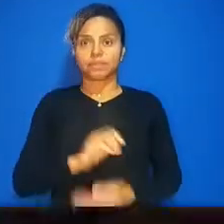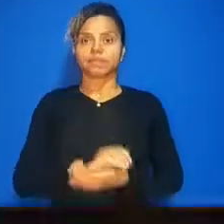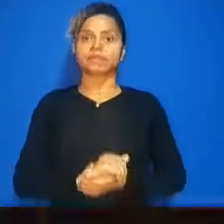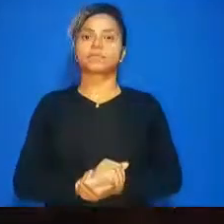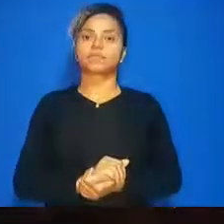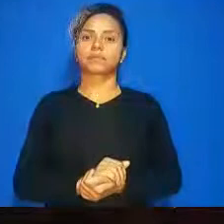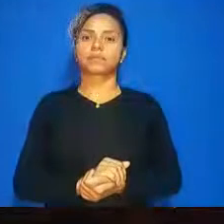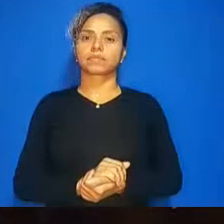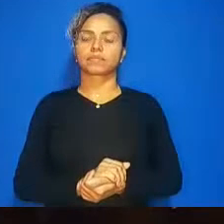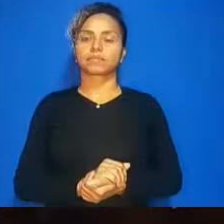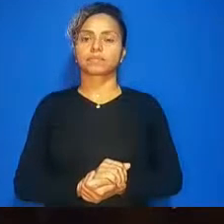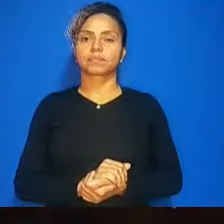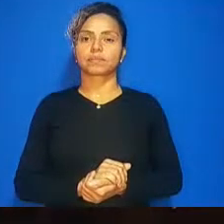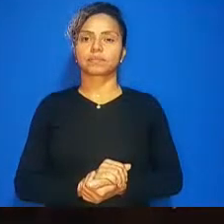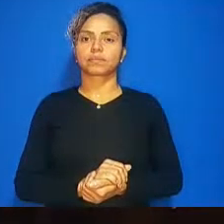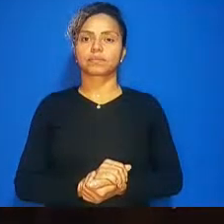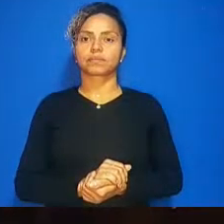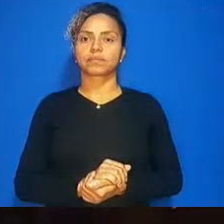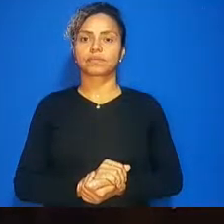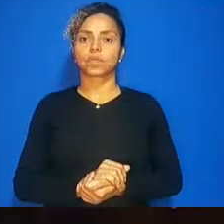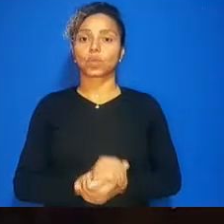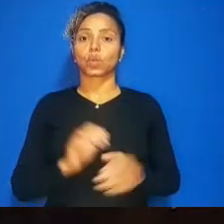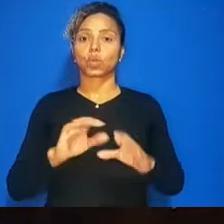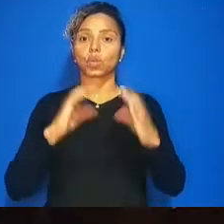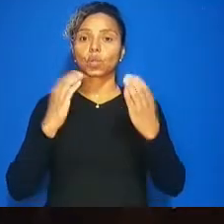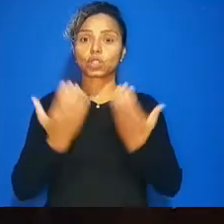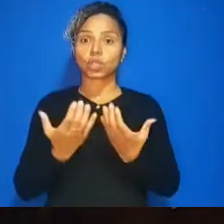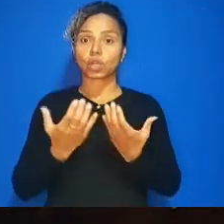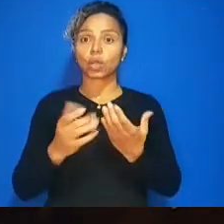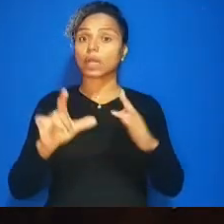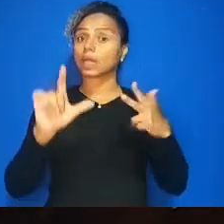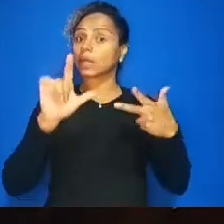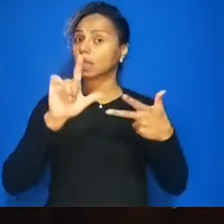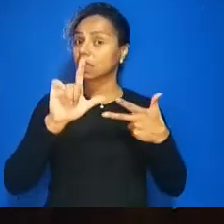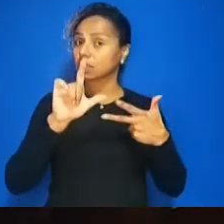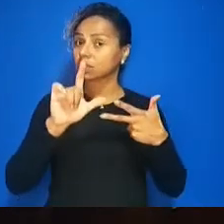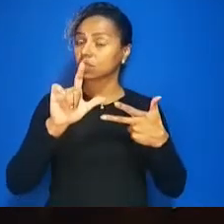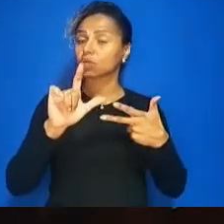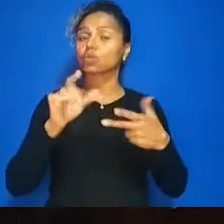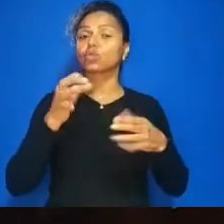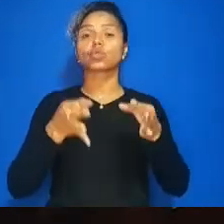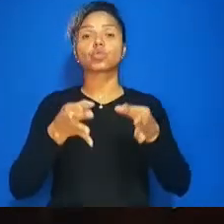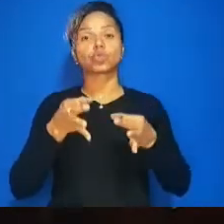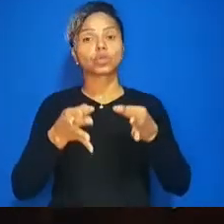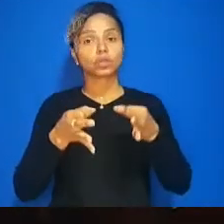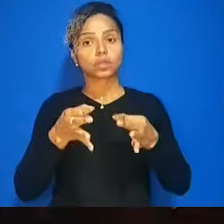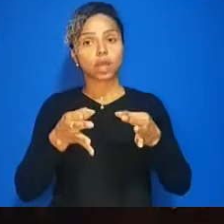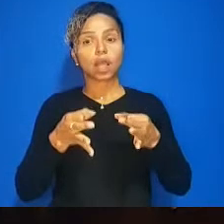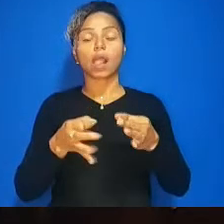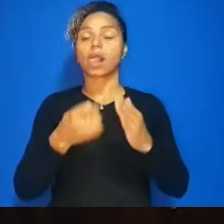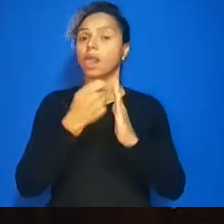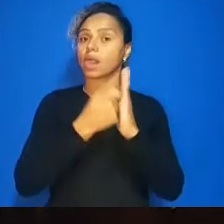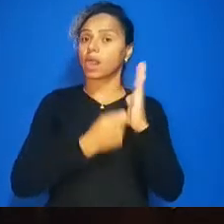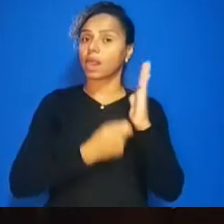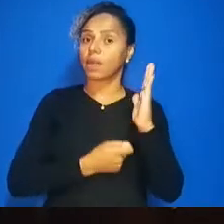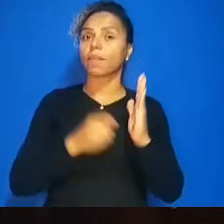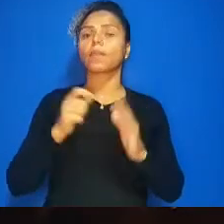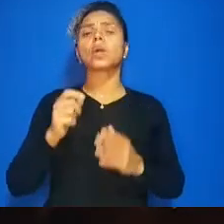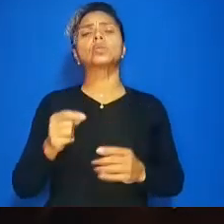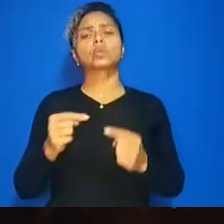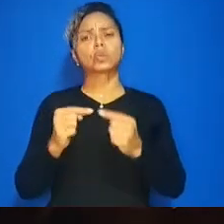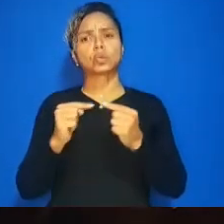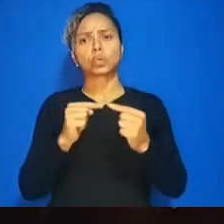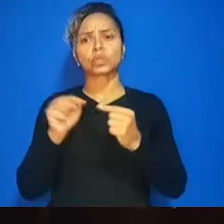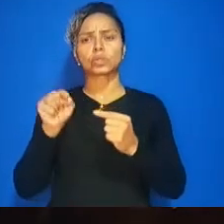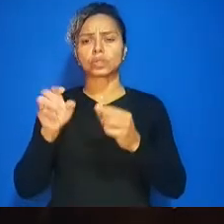comissão de legislação justiça e redação considerando a matéria legal e constitucional liberando